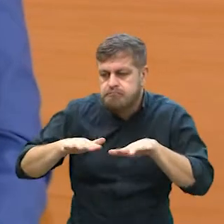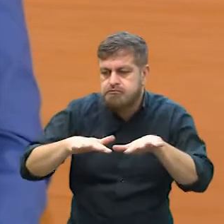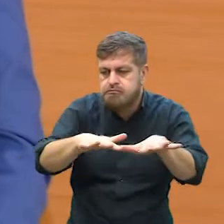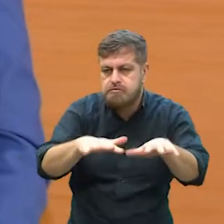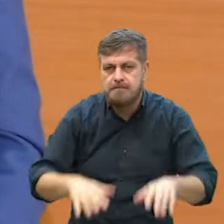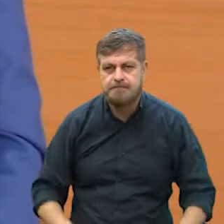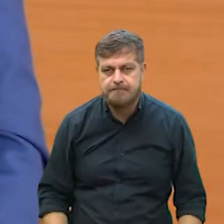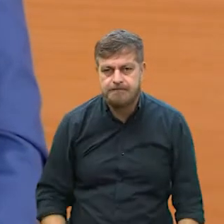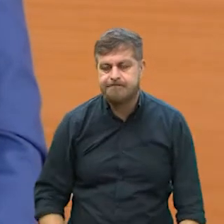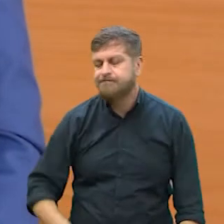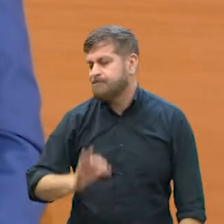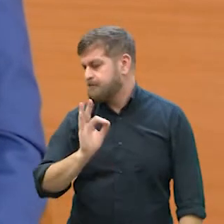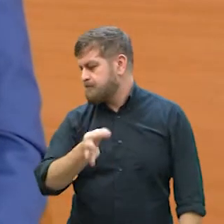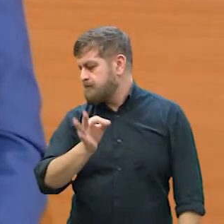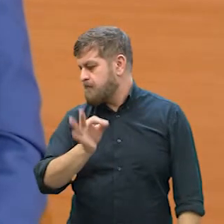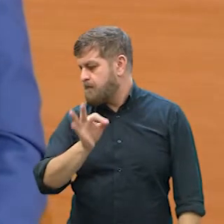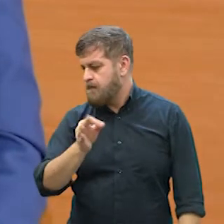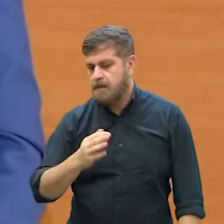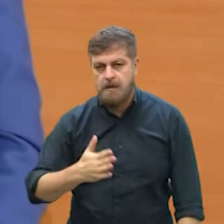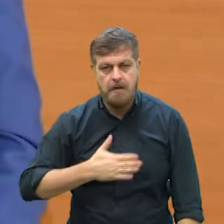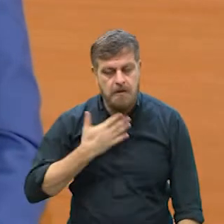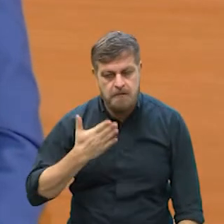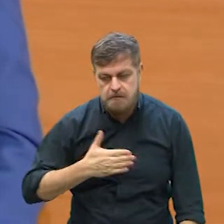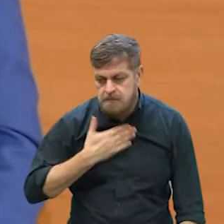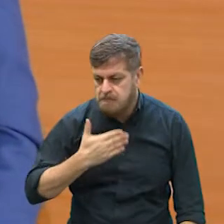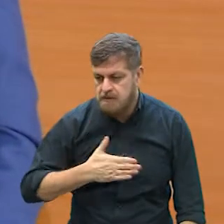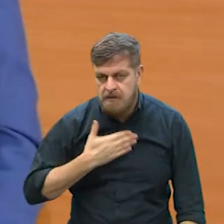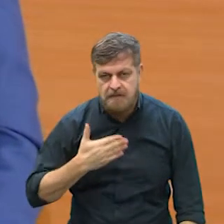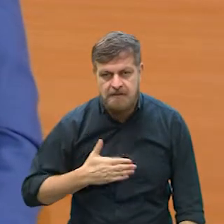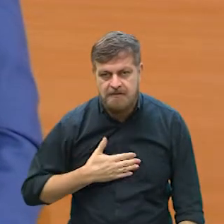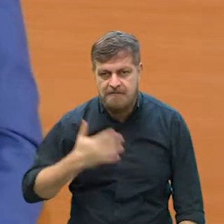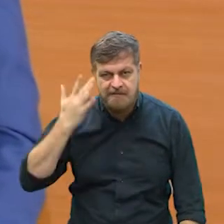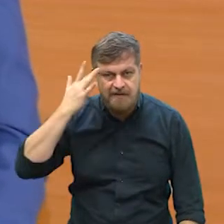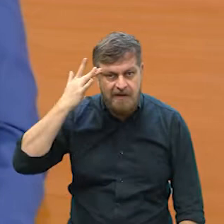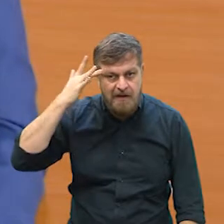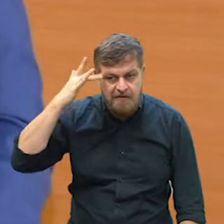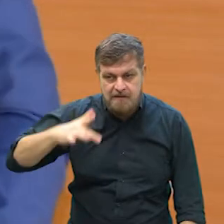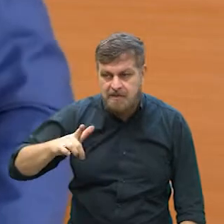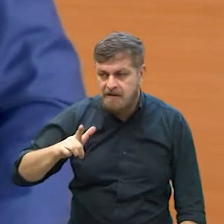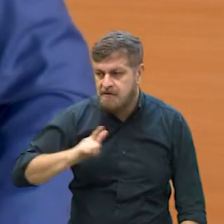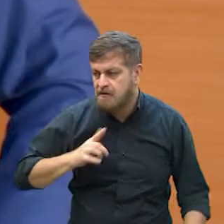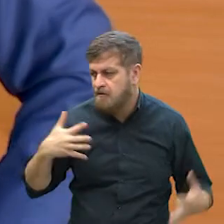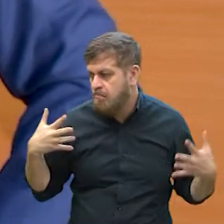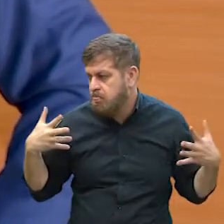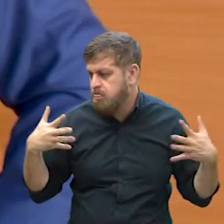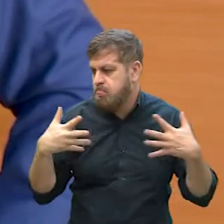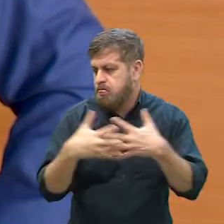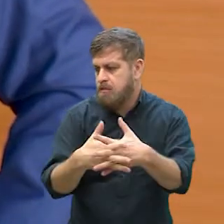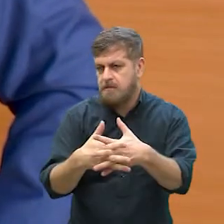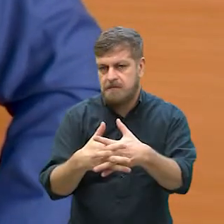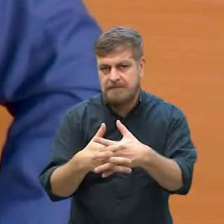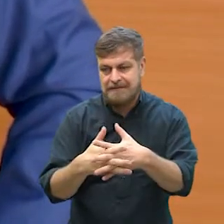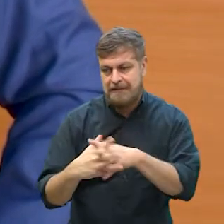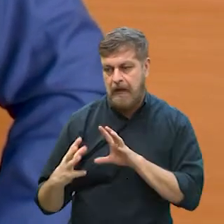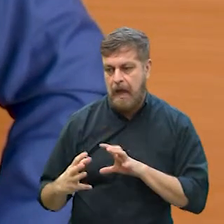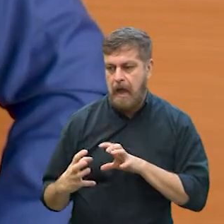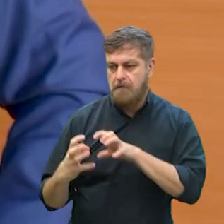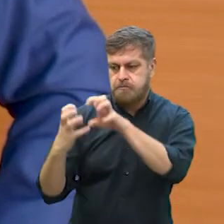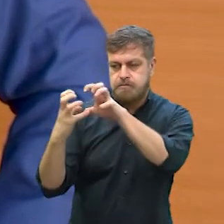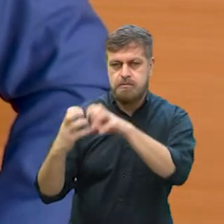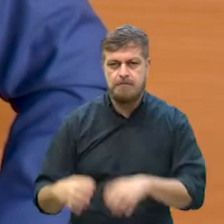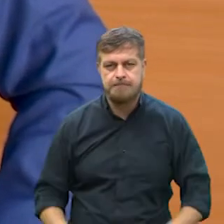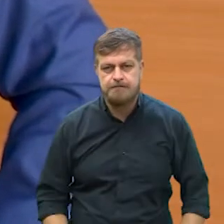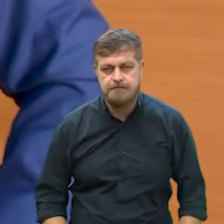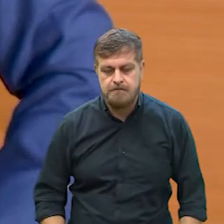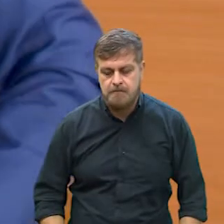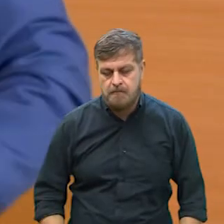isso acabou até me surpreendendo, né, eu não sabia que isso causaria tanta discussão